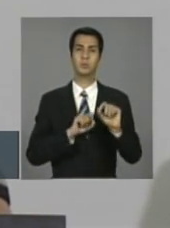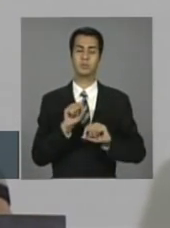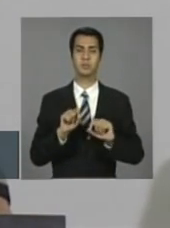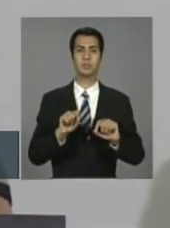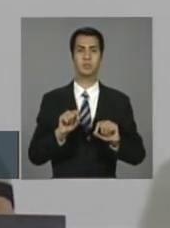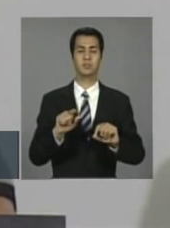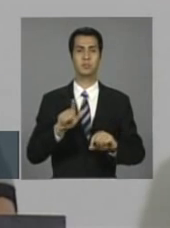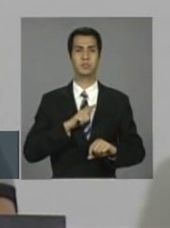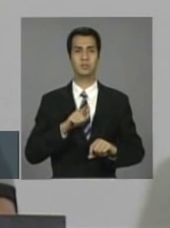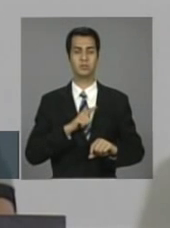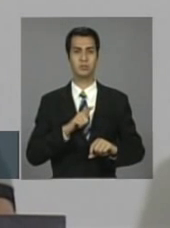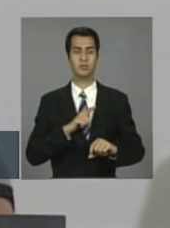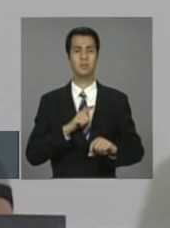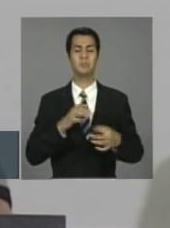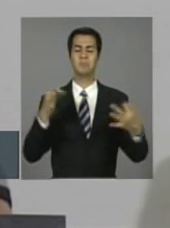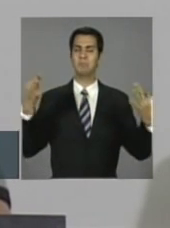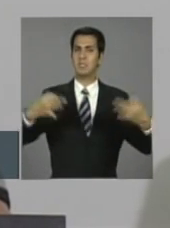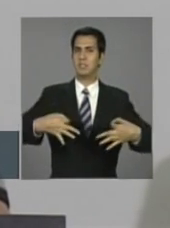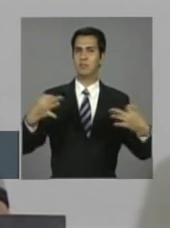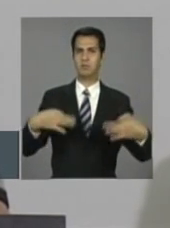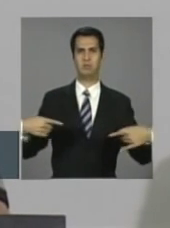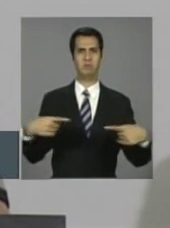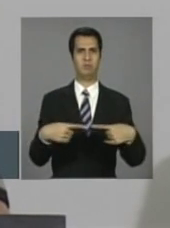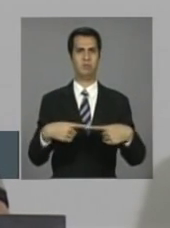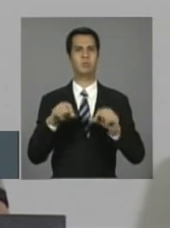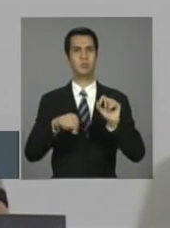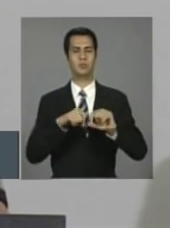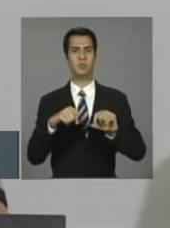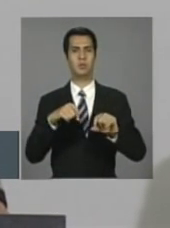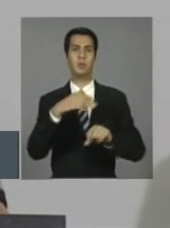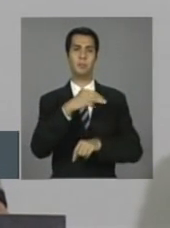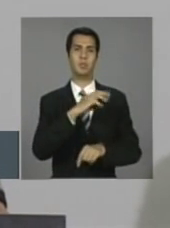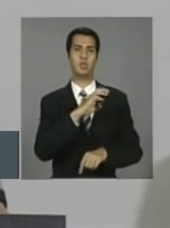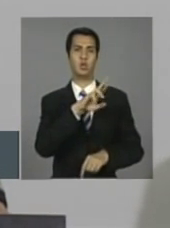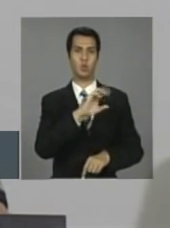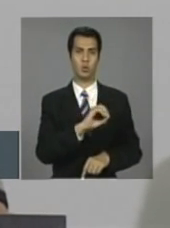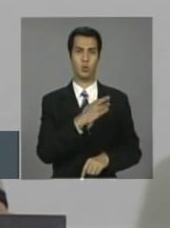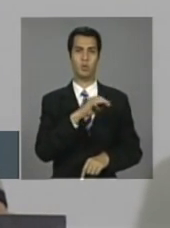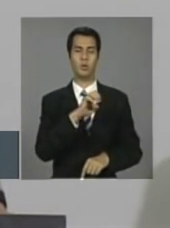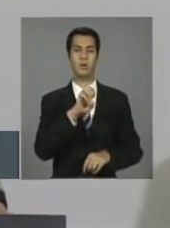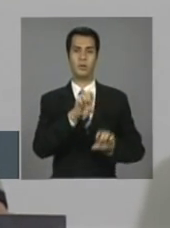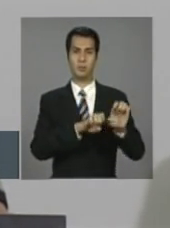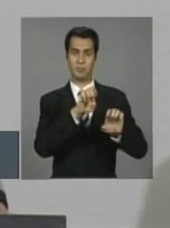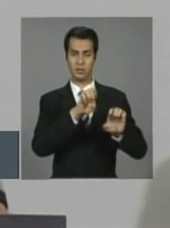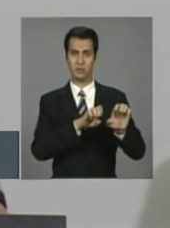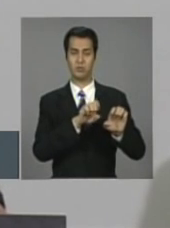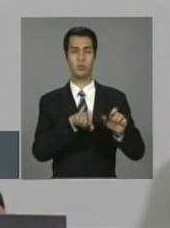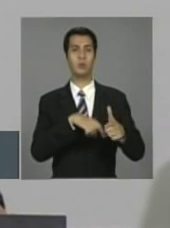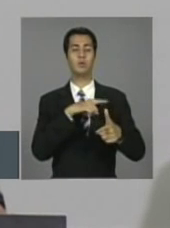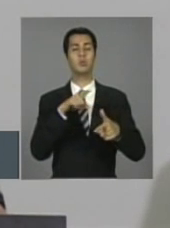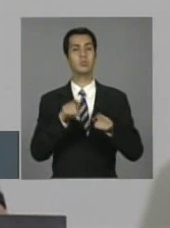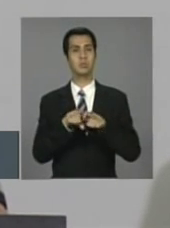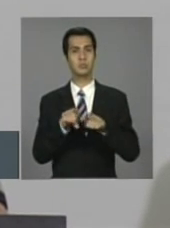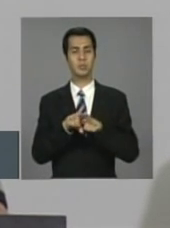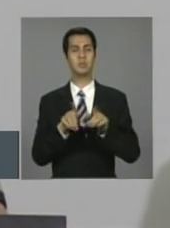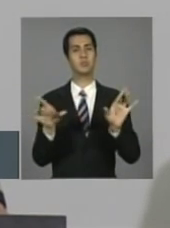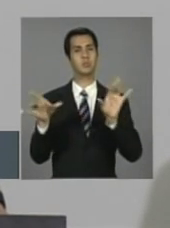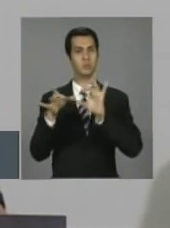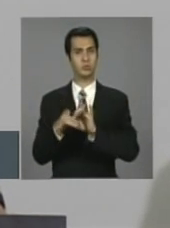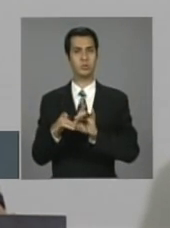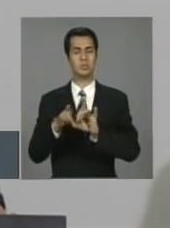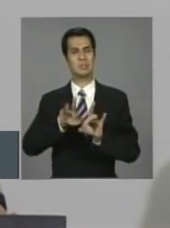um casamento perfeito com o programa do microempreendedor individual e com todos os programas